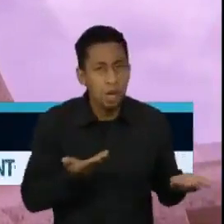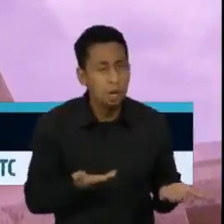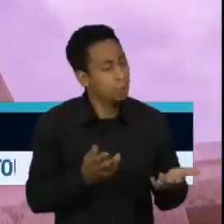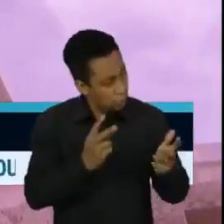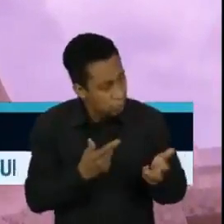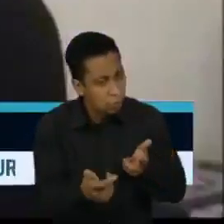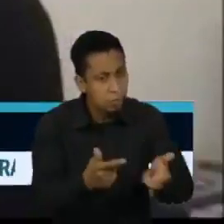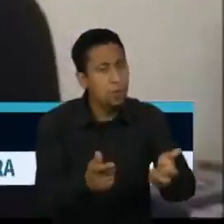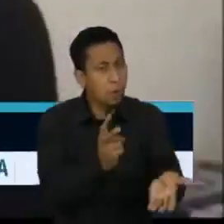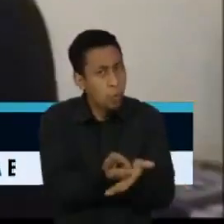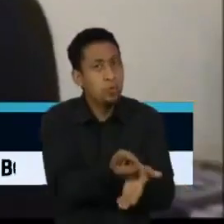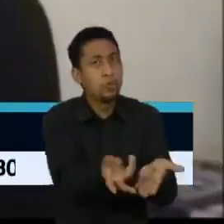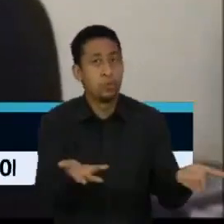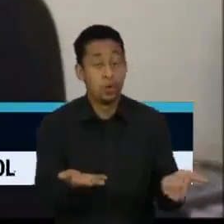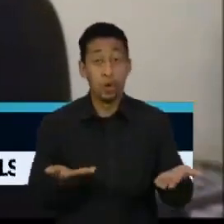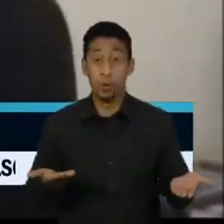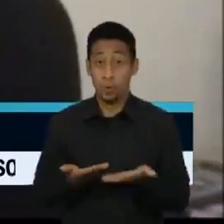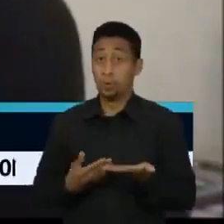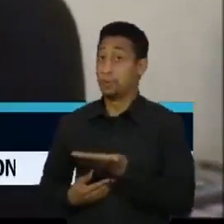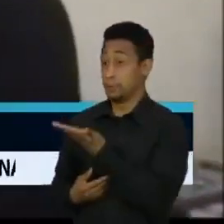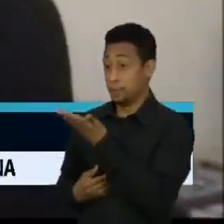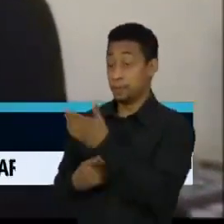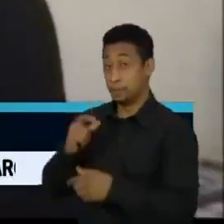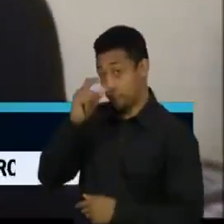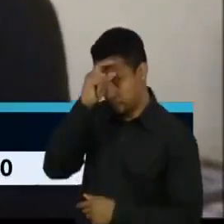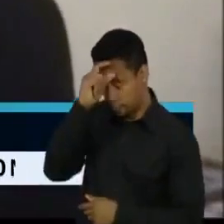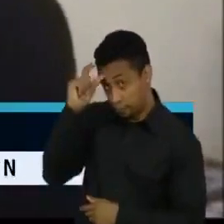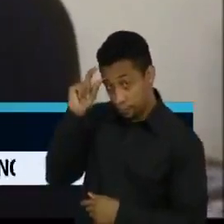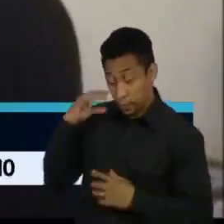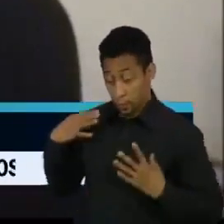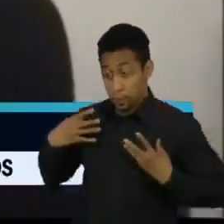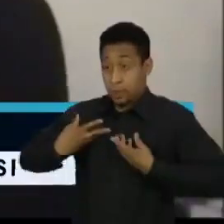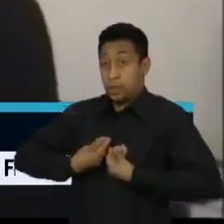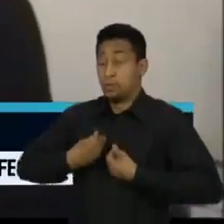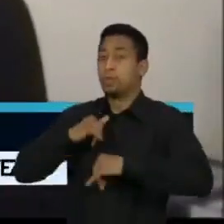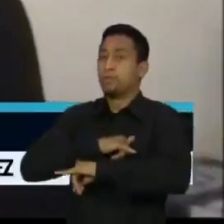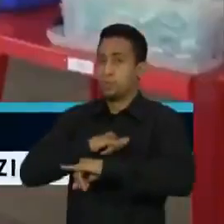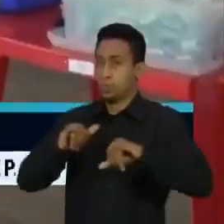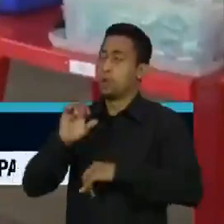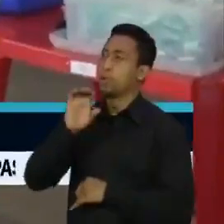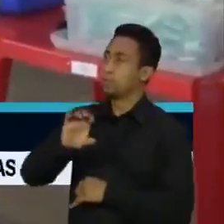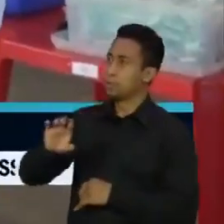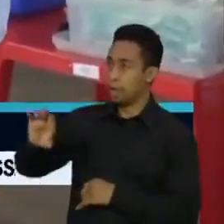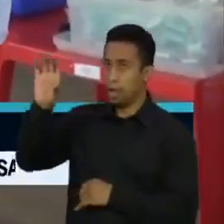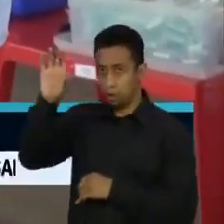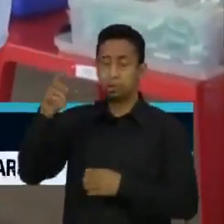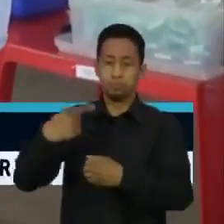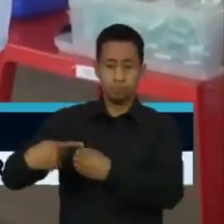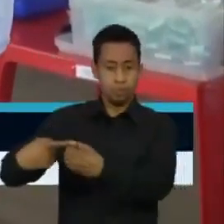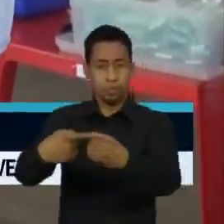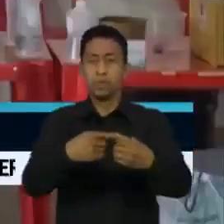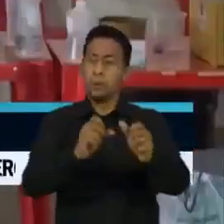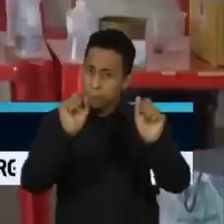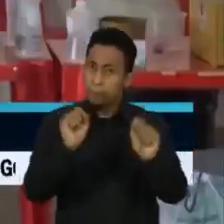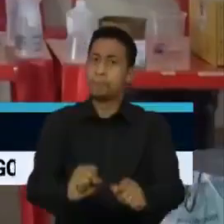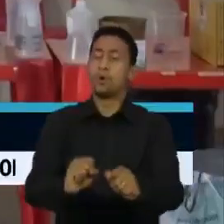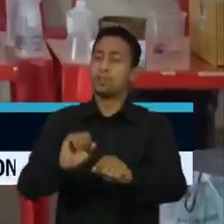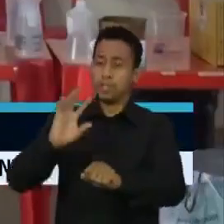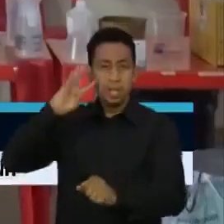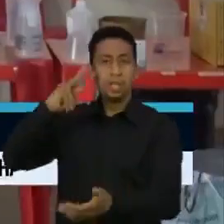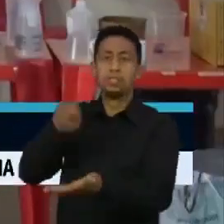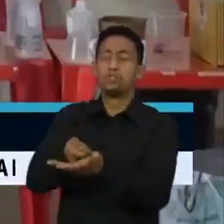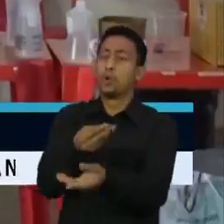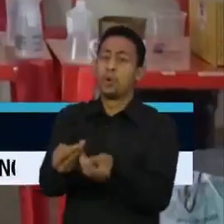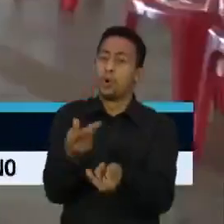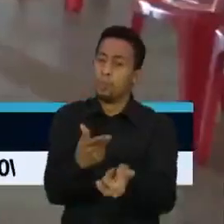continuar. Hoje, o ministro da Corte, Ricardo Lewandowski, decidiu que estados e municípios têm competência para deliberar sobre a